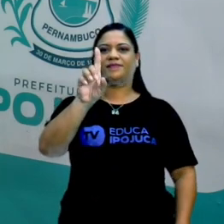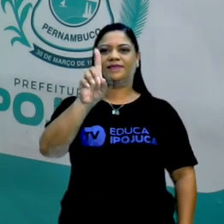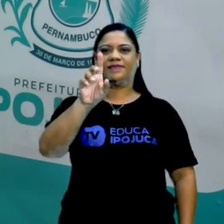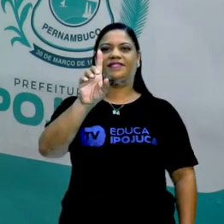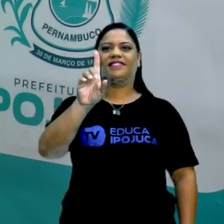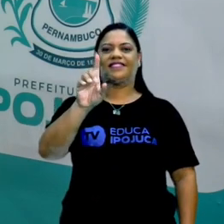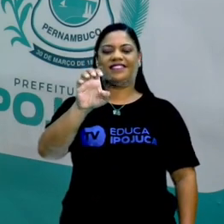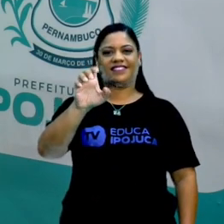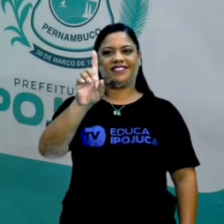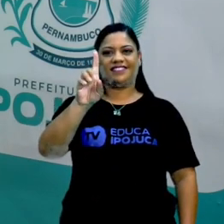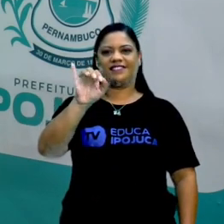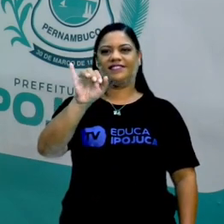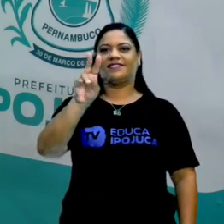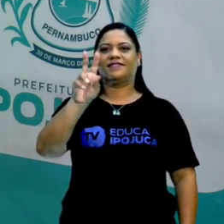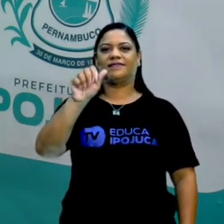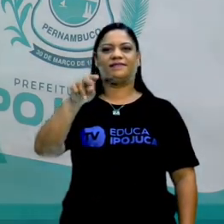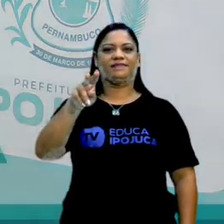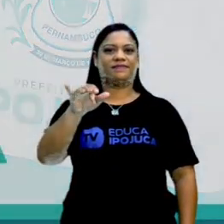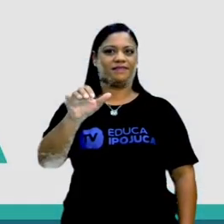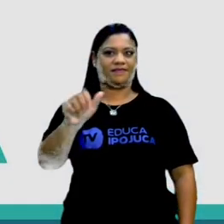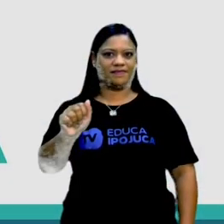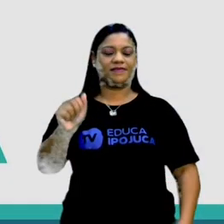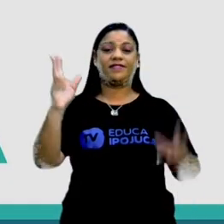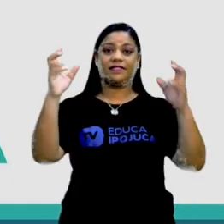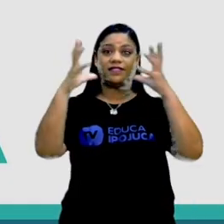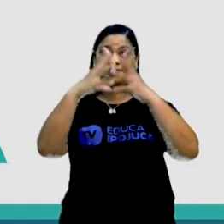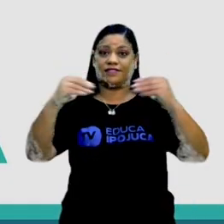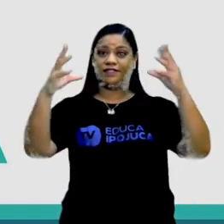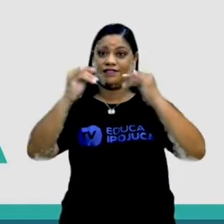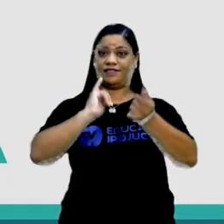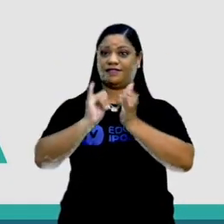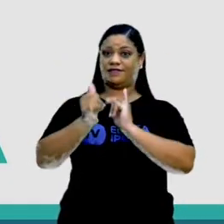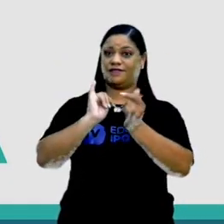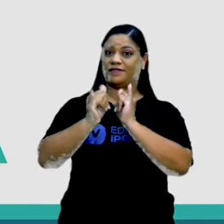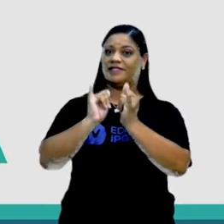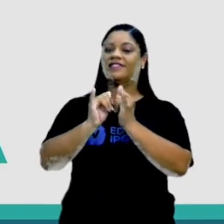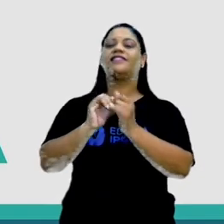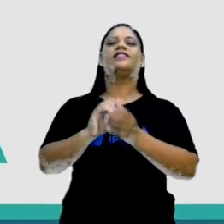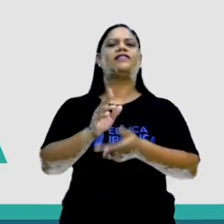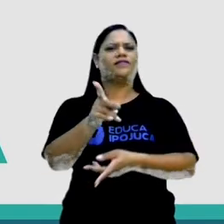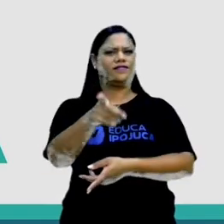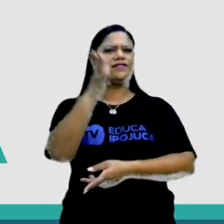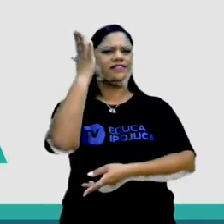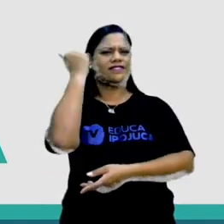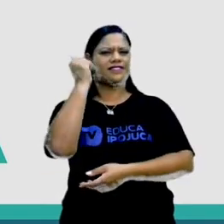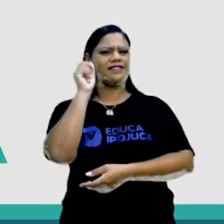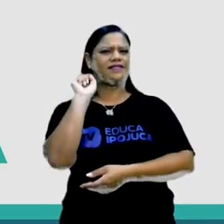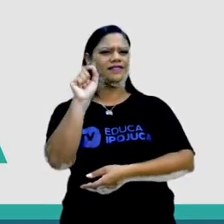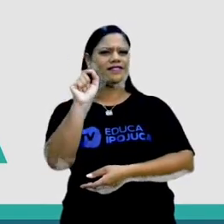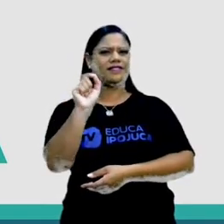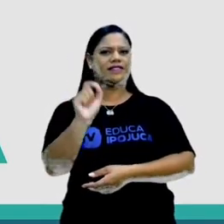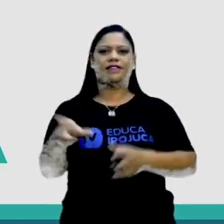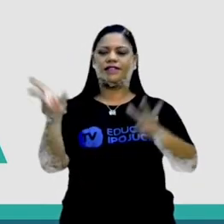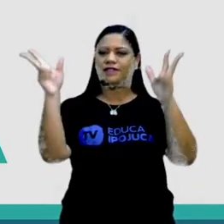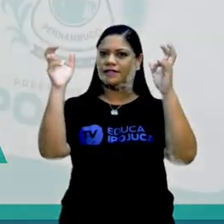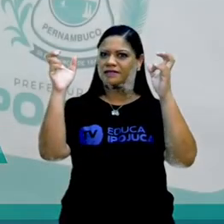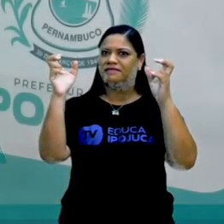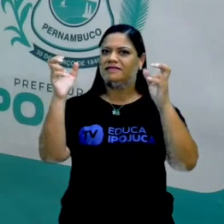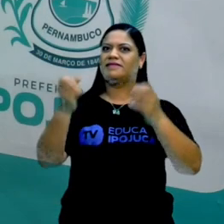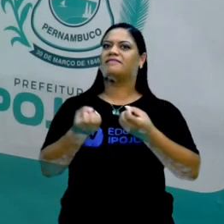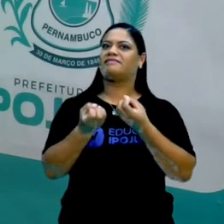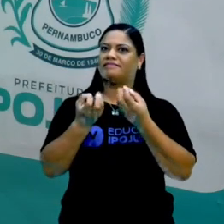e nosso tema da aula de hoje é curadoria de informação. Você sabe o que é? É um tema bastante